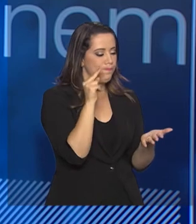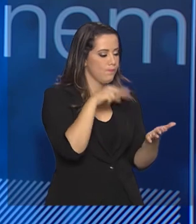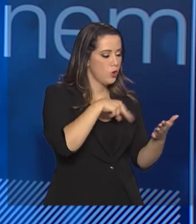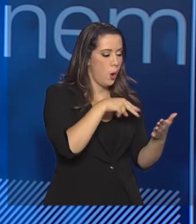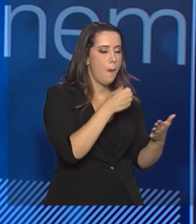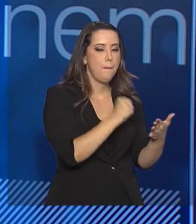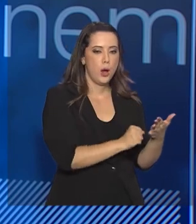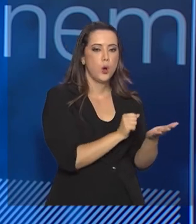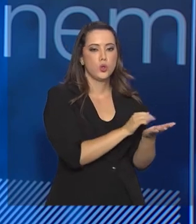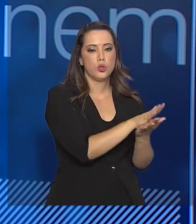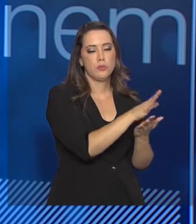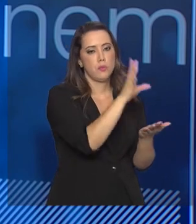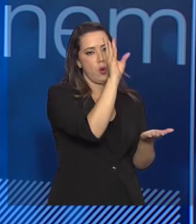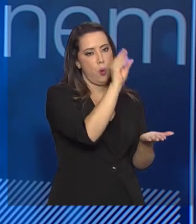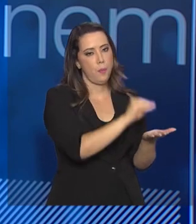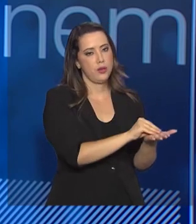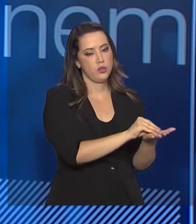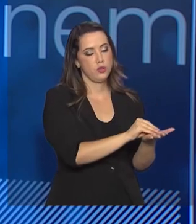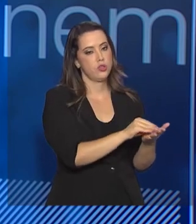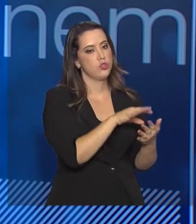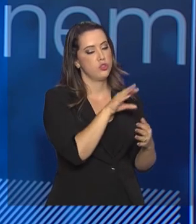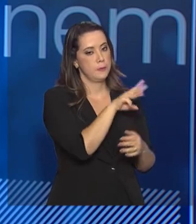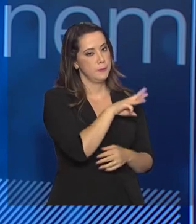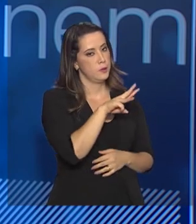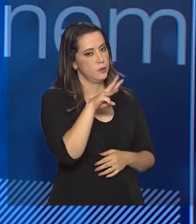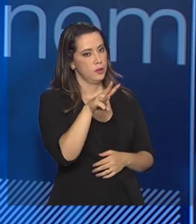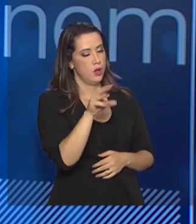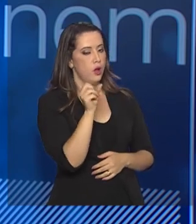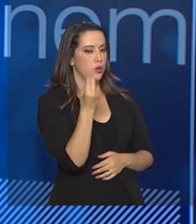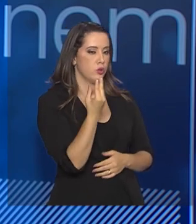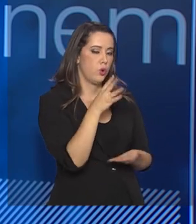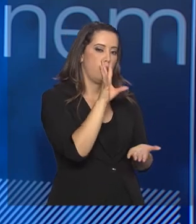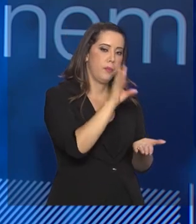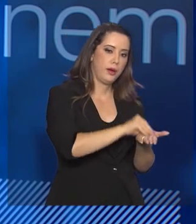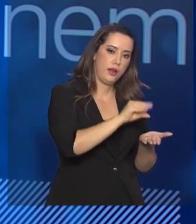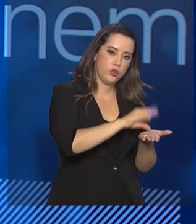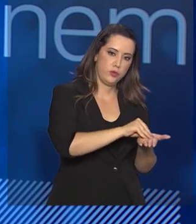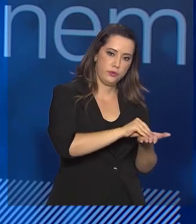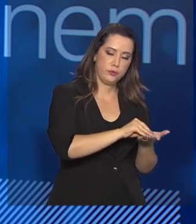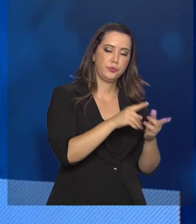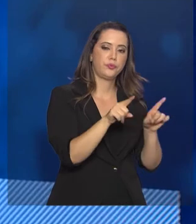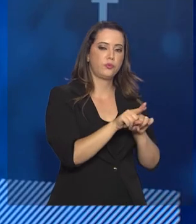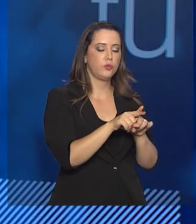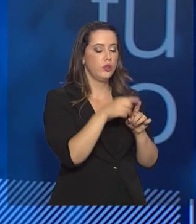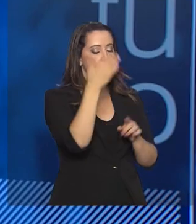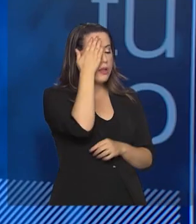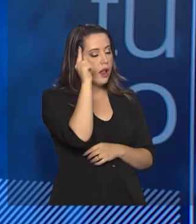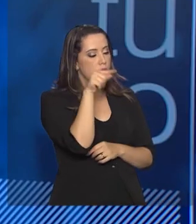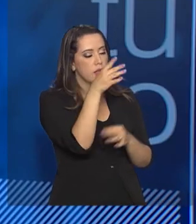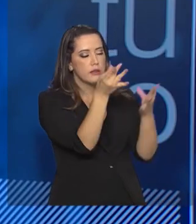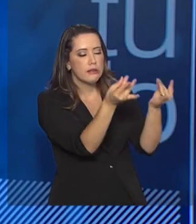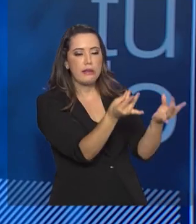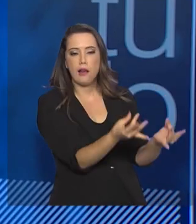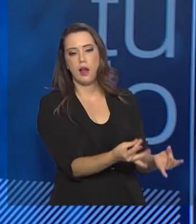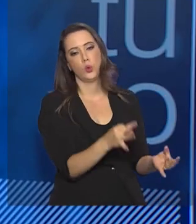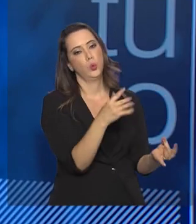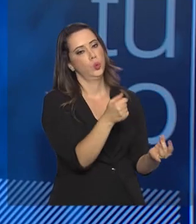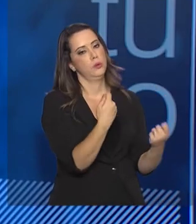imprimir ou baixar do site do INEP ou pelo aplicativo. Lá tem todas as orientações necessárias. Então,